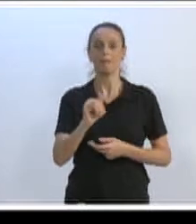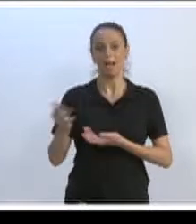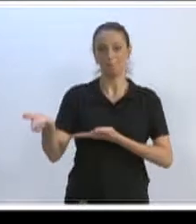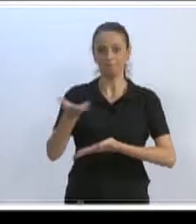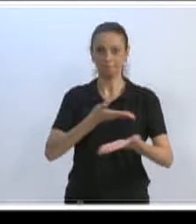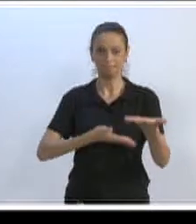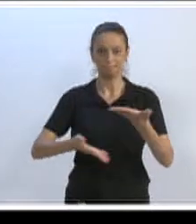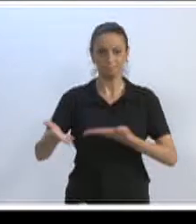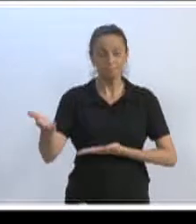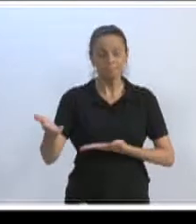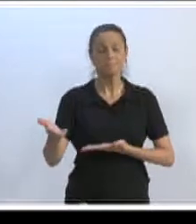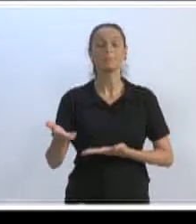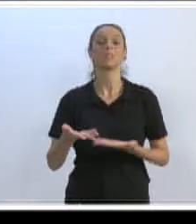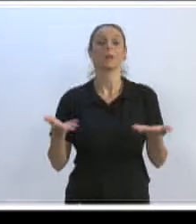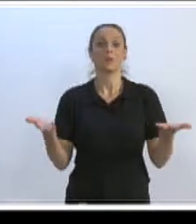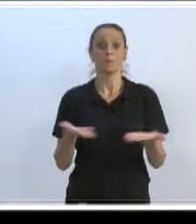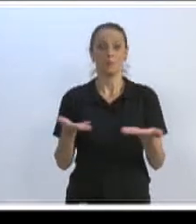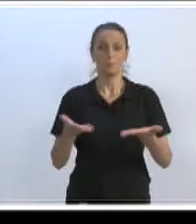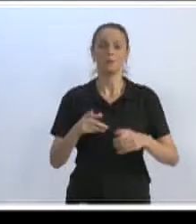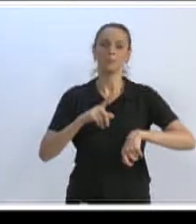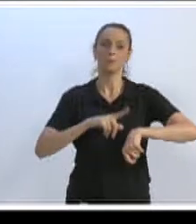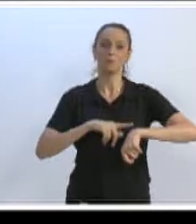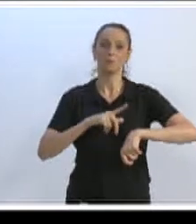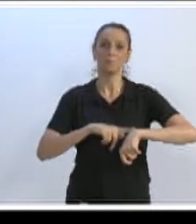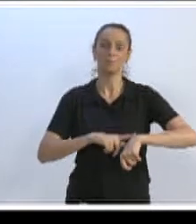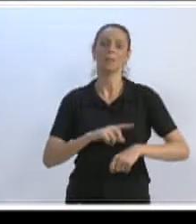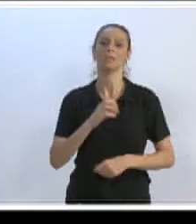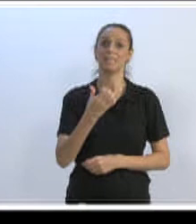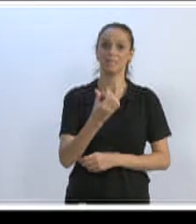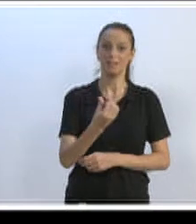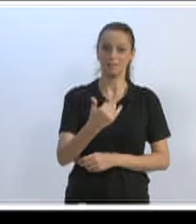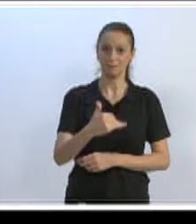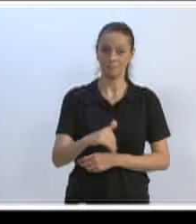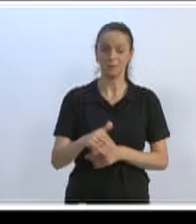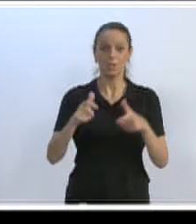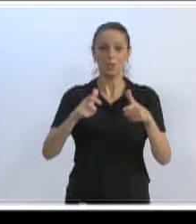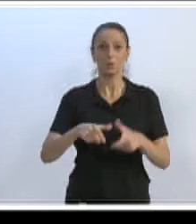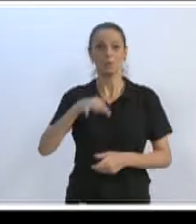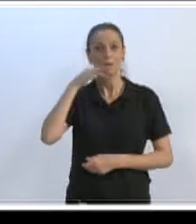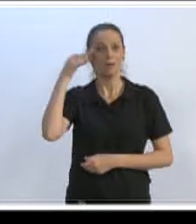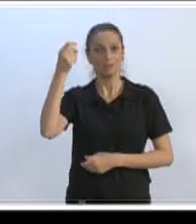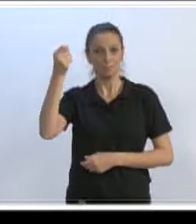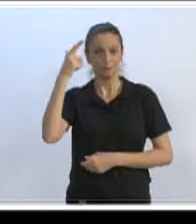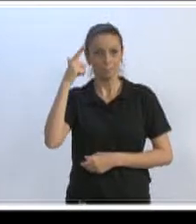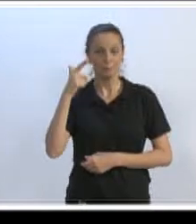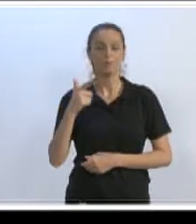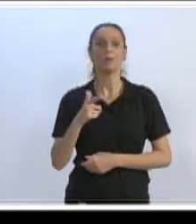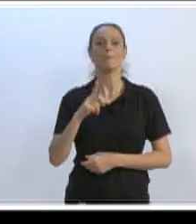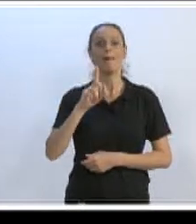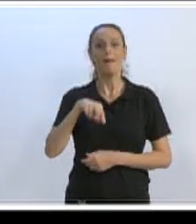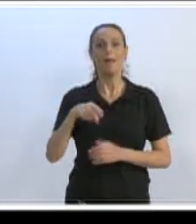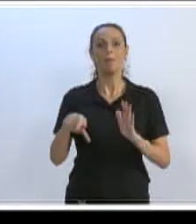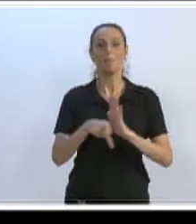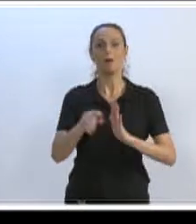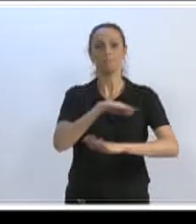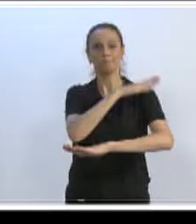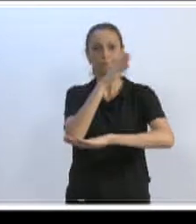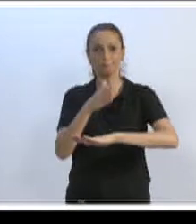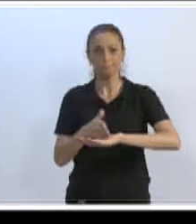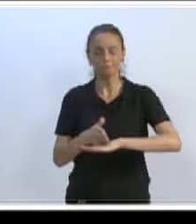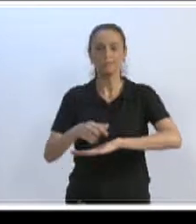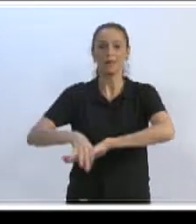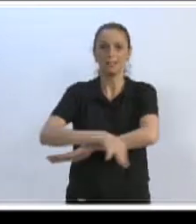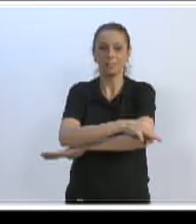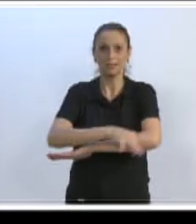e do Carlos Silva. Hoje, às 18h30, na FURB, no Galpão da Arquitetura. E amanhã, quarta-feira, dia